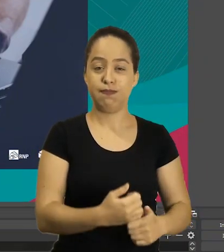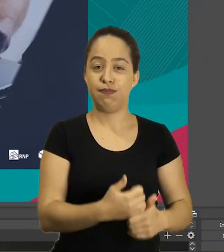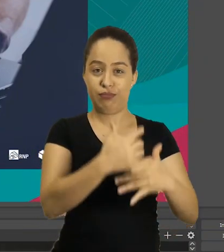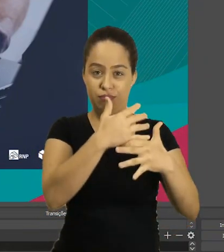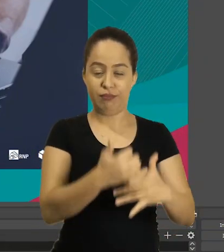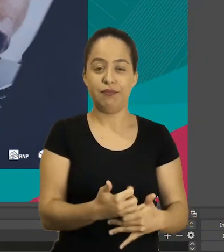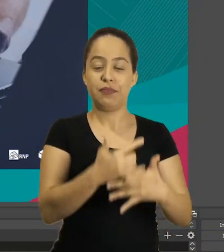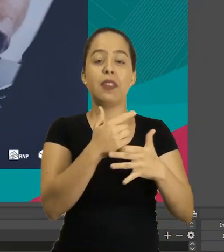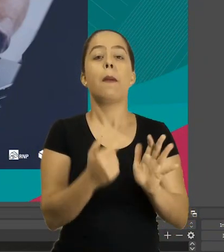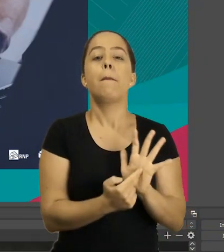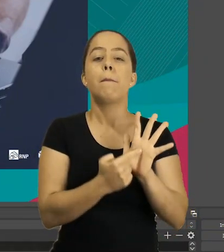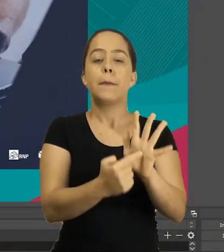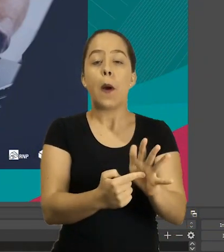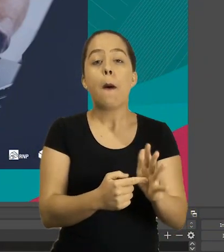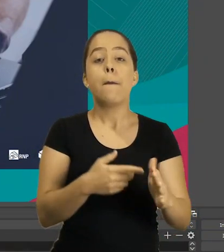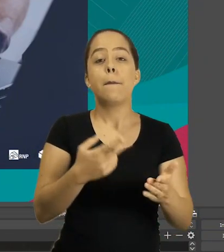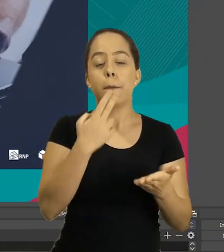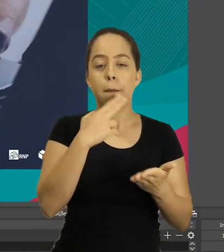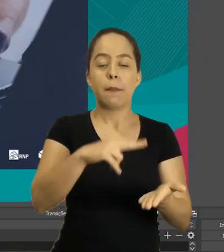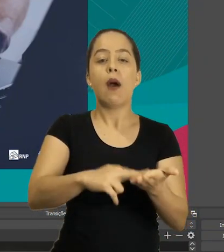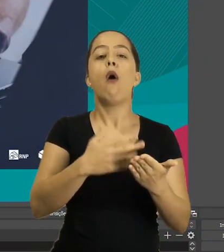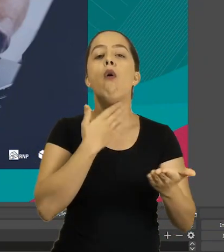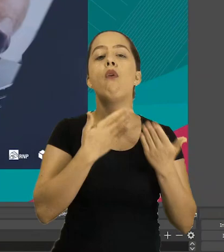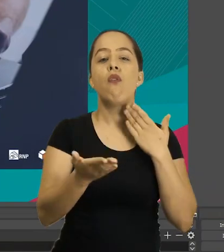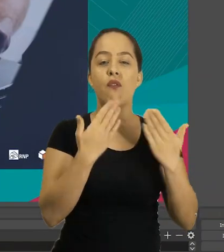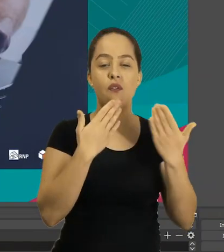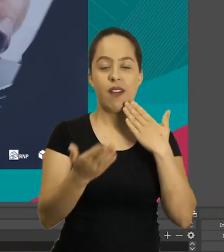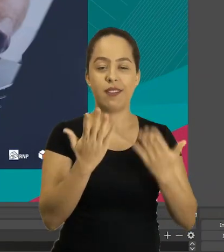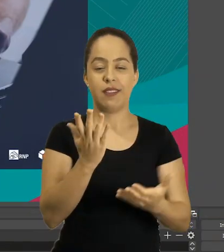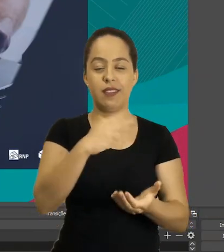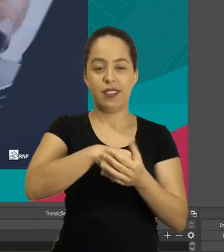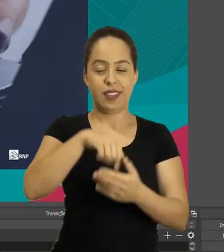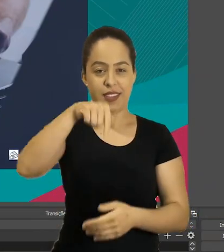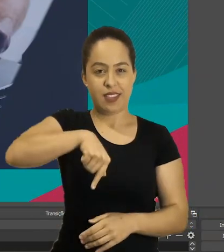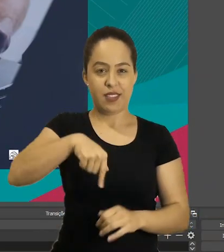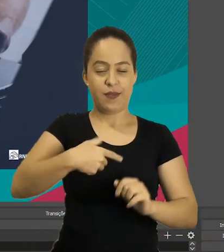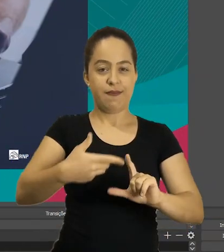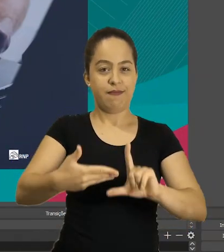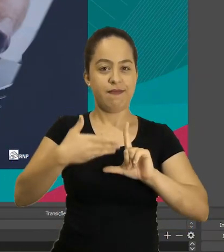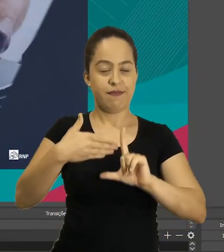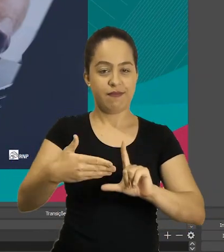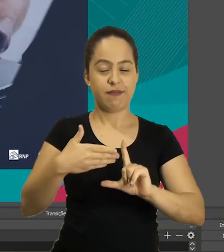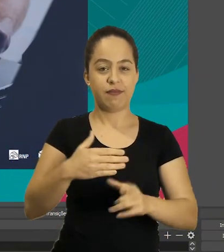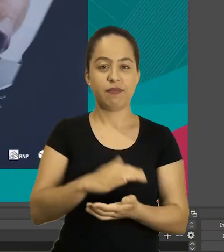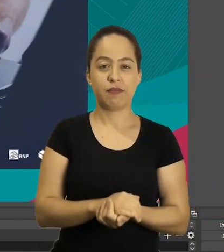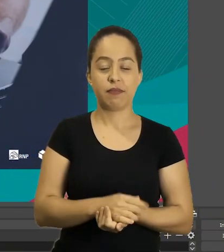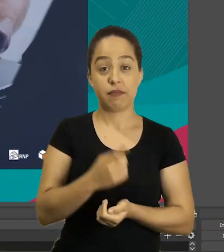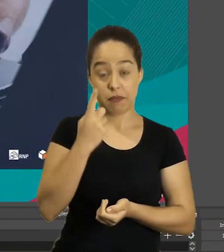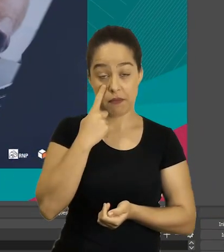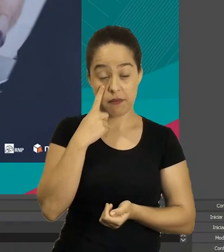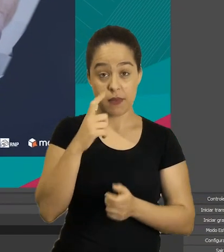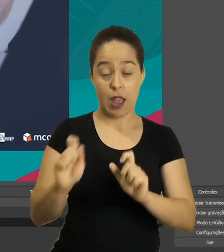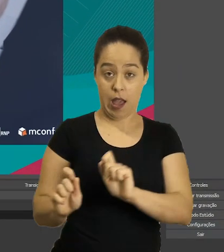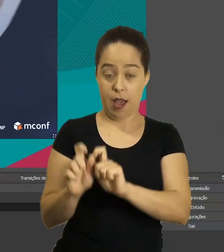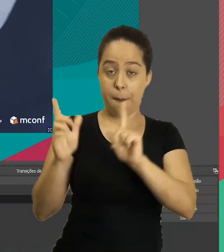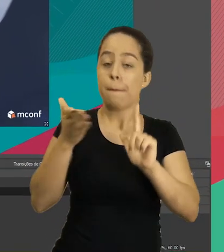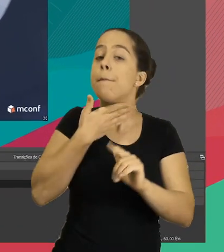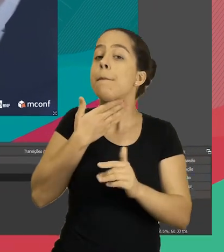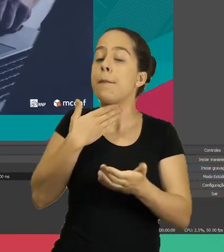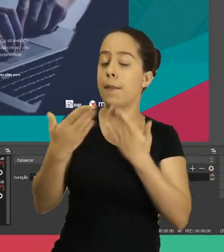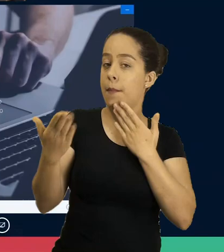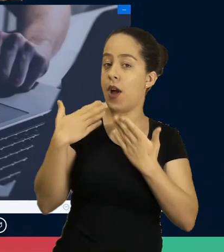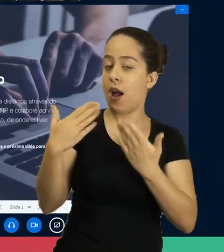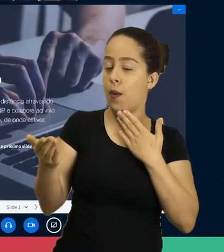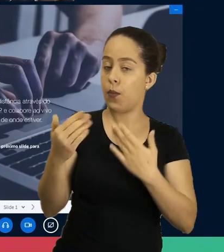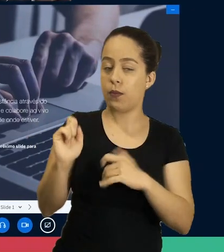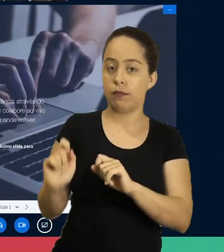e aí fica aqui com o chat aparecendo nas últimas conversas da conferência eu vou fazer um teste aqui pra mostrar pra